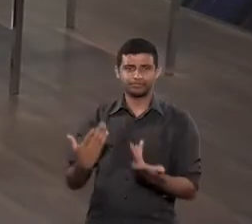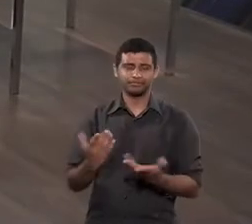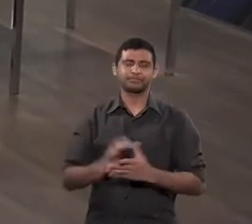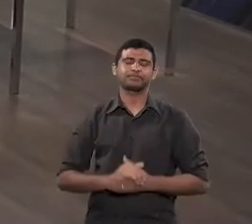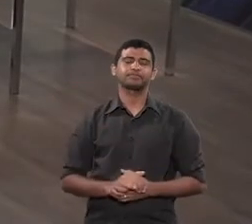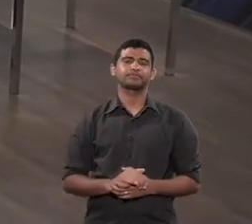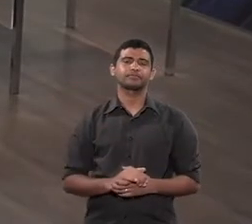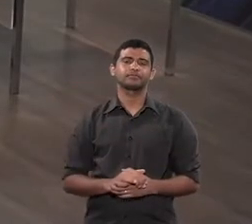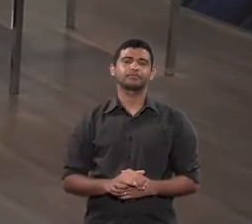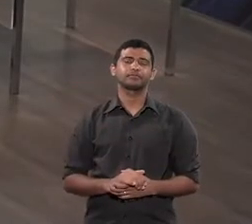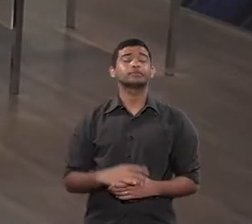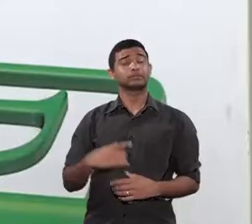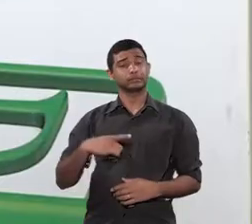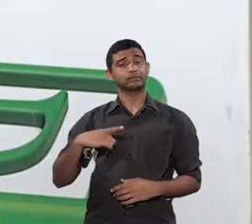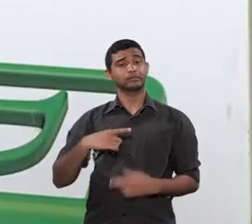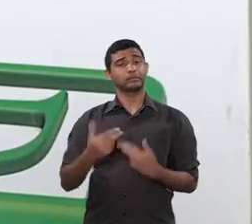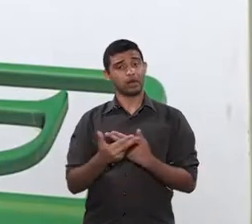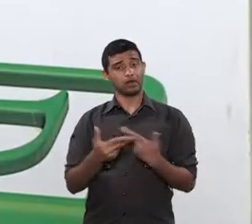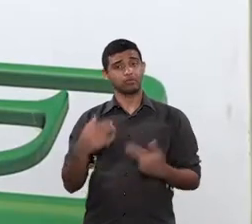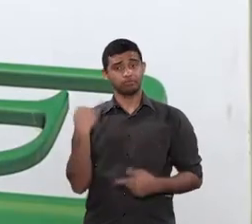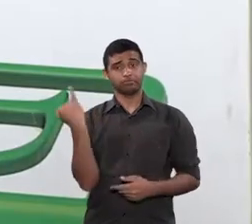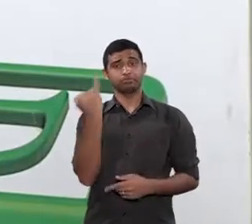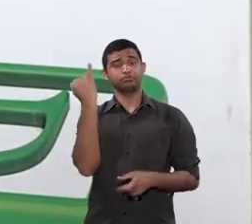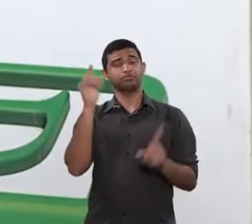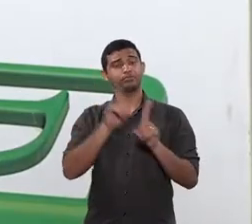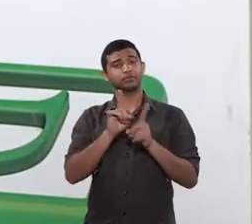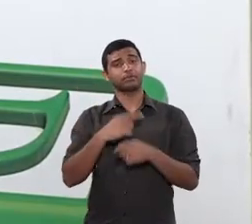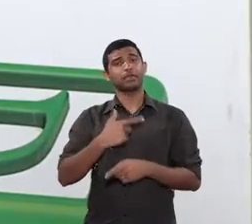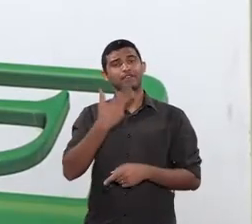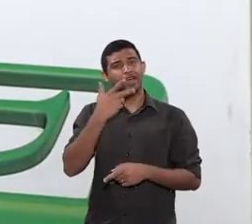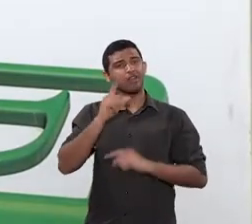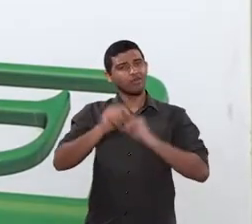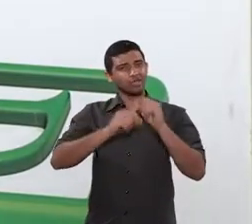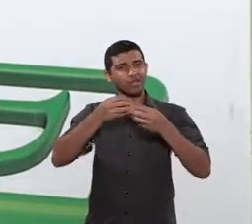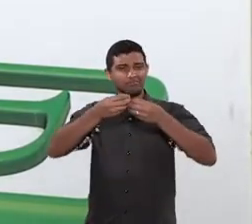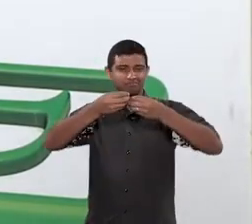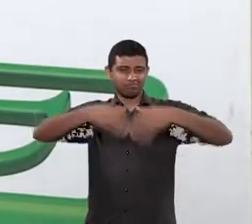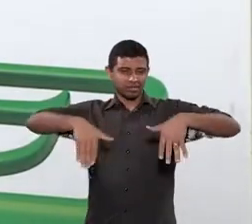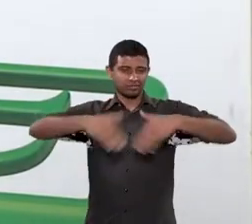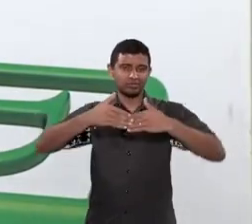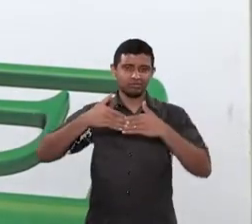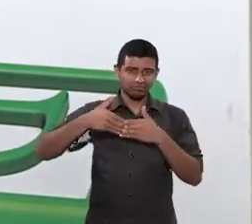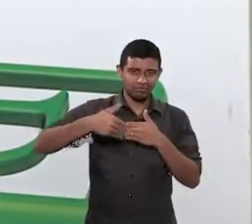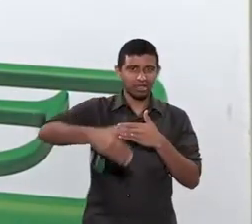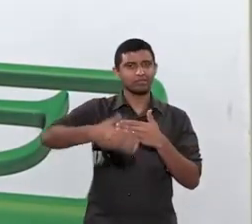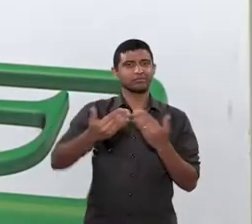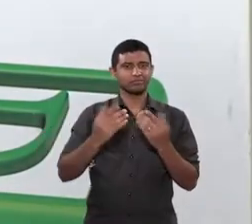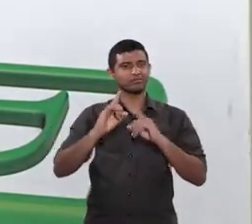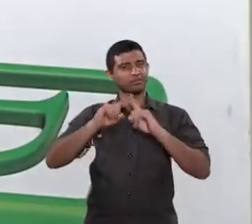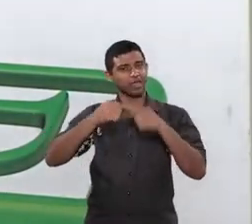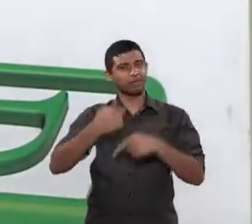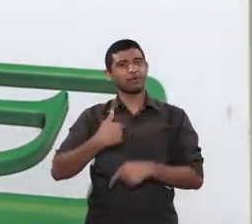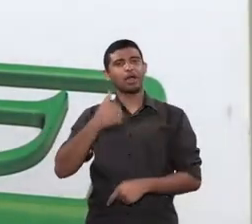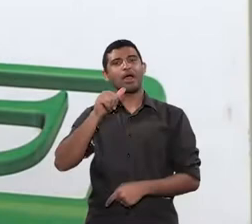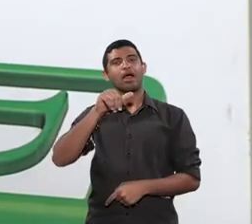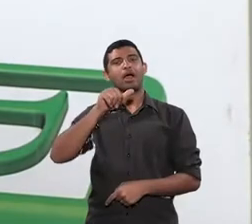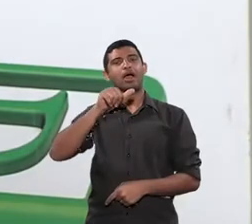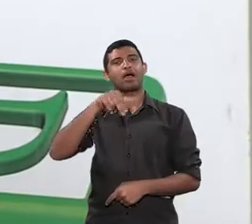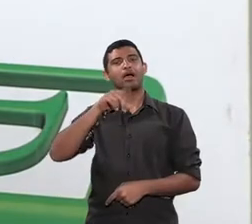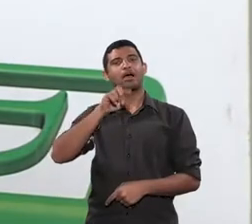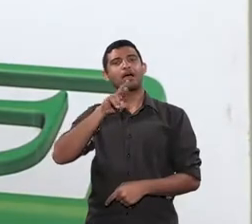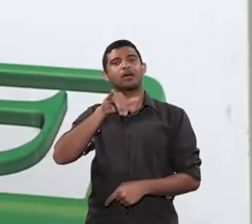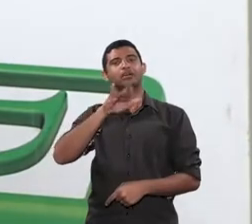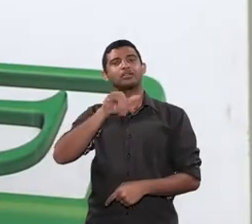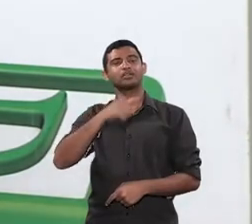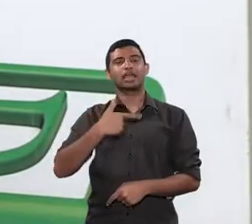famílias. E uma coisa também importante destacar é que são as consequências disso, e falar mais à frente, que eu pedi para a doutora Andréia falar